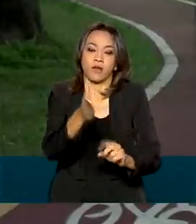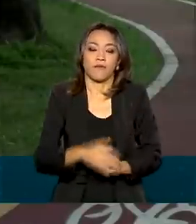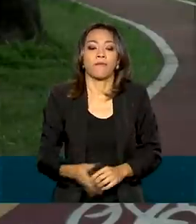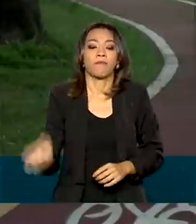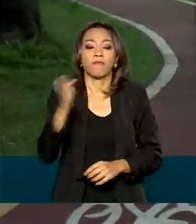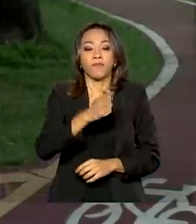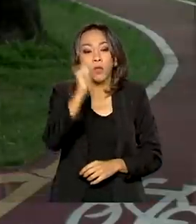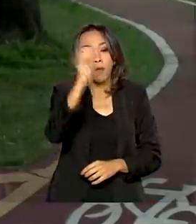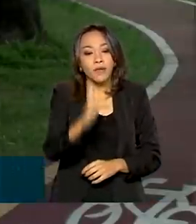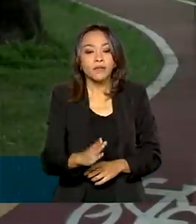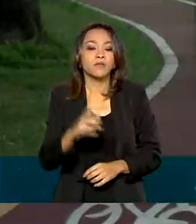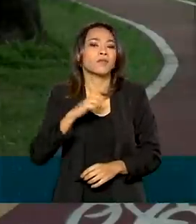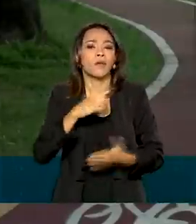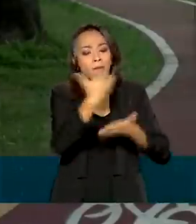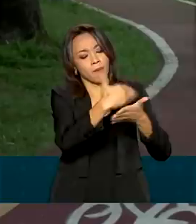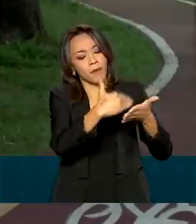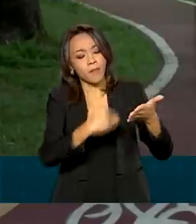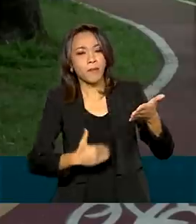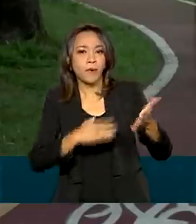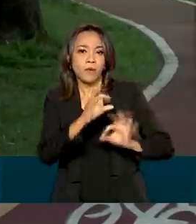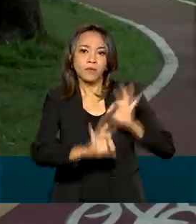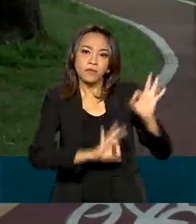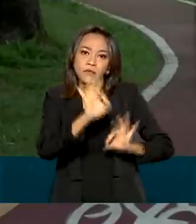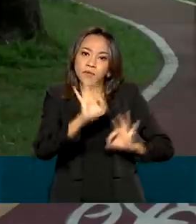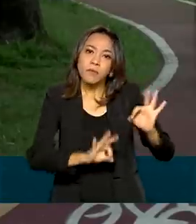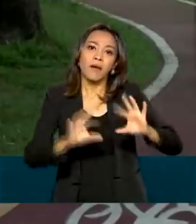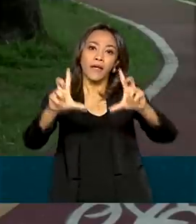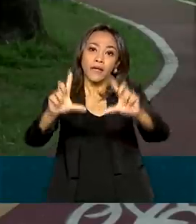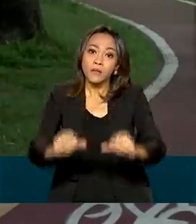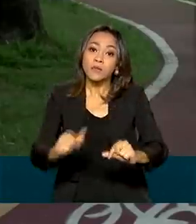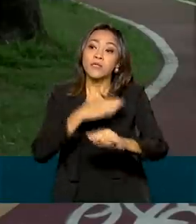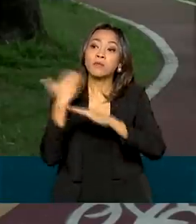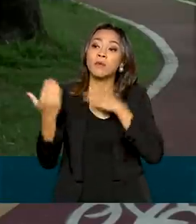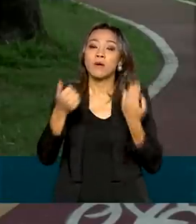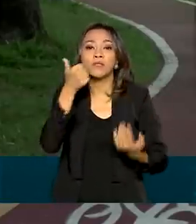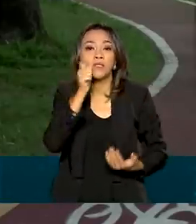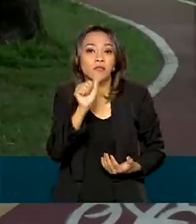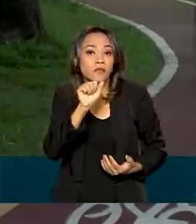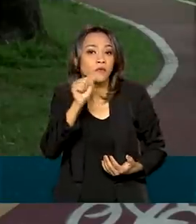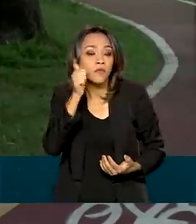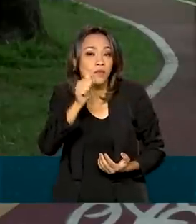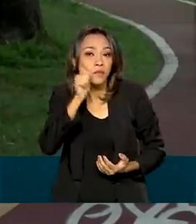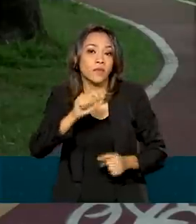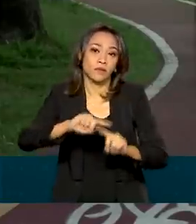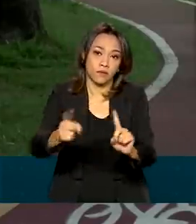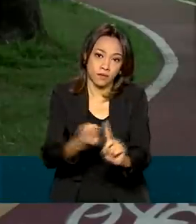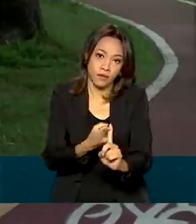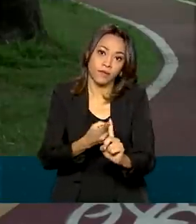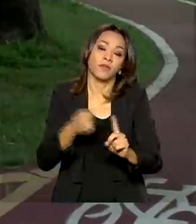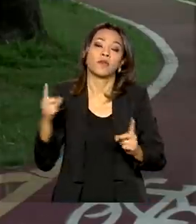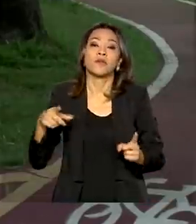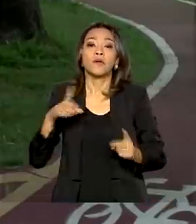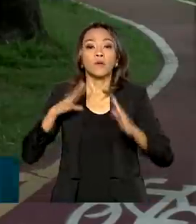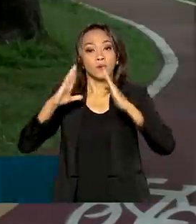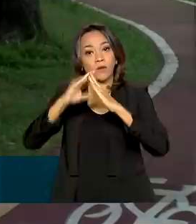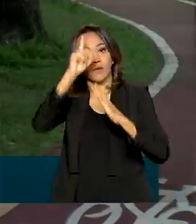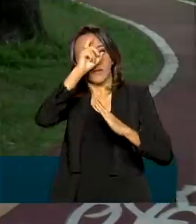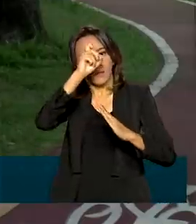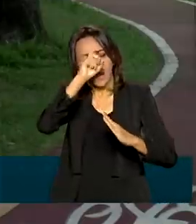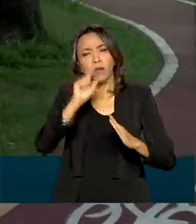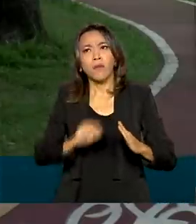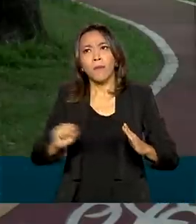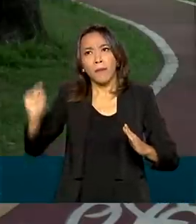parte de uma ação global para reduzir a mortalidade materna. O Sistema Único de Saúde oferece gratuitamente atenção